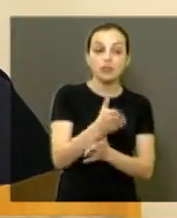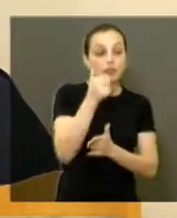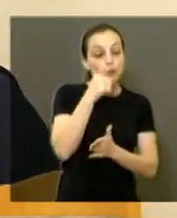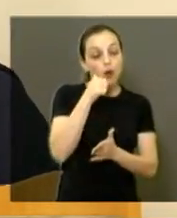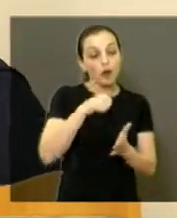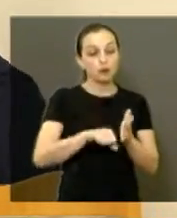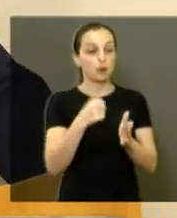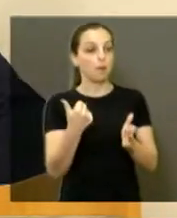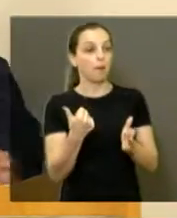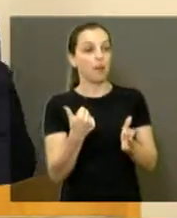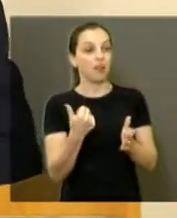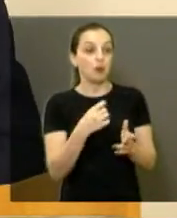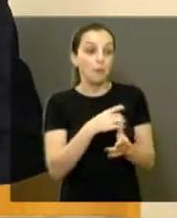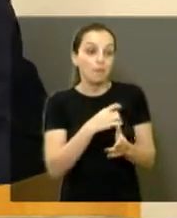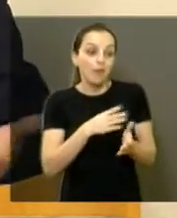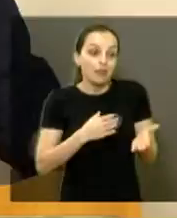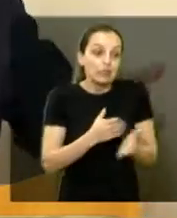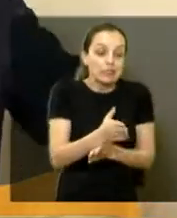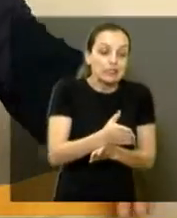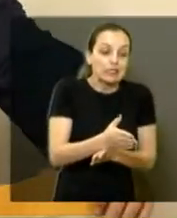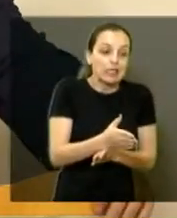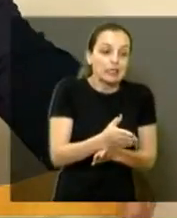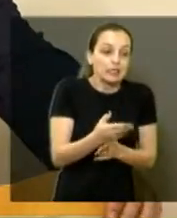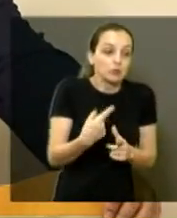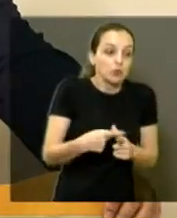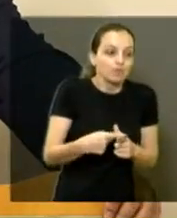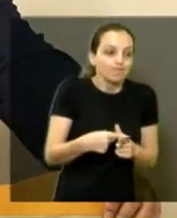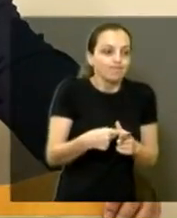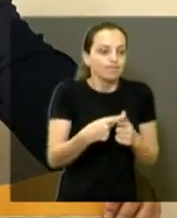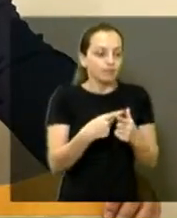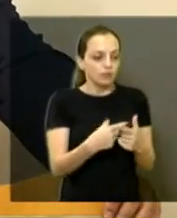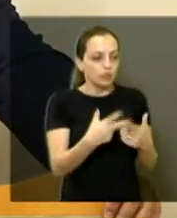fica com medo de adentrar dentro, porque não sabe o vai acontecer de segunda-feira lá.